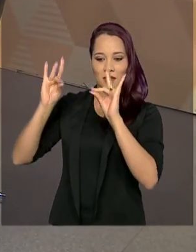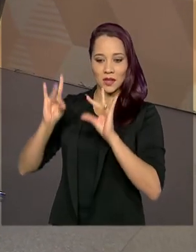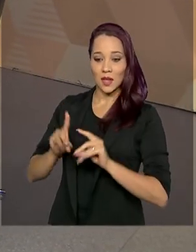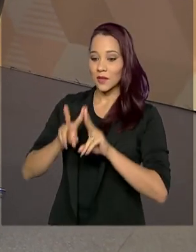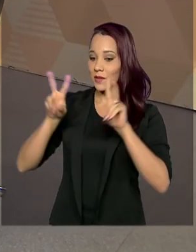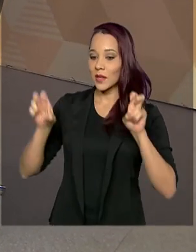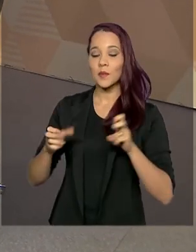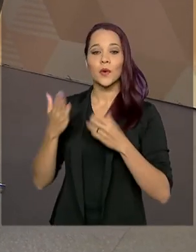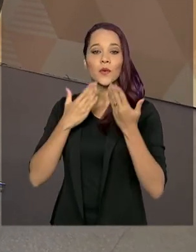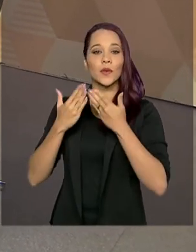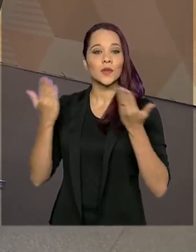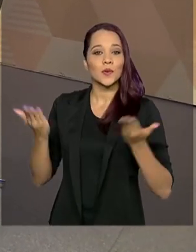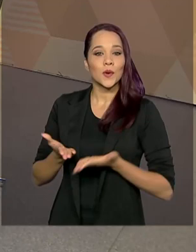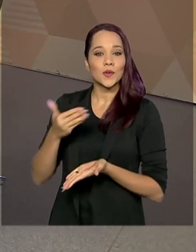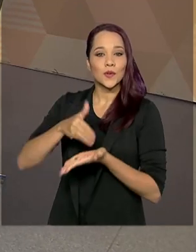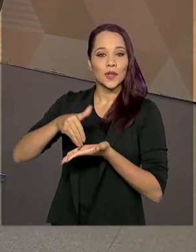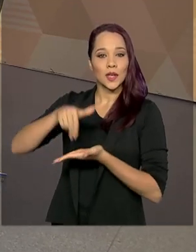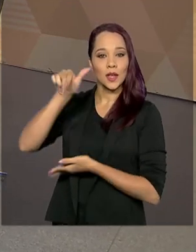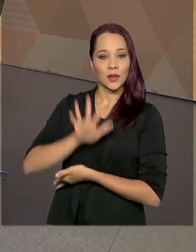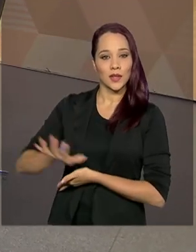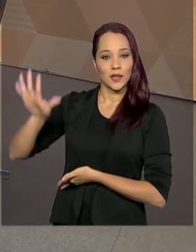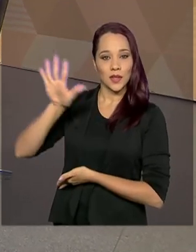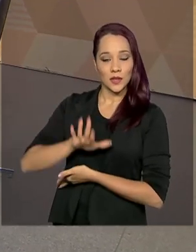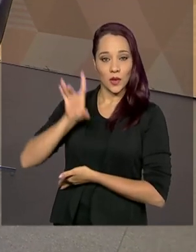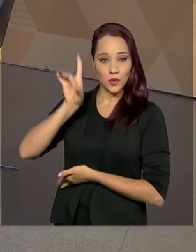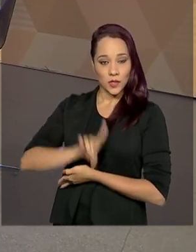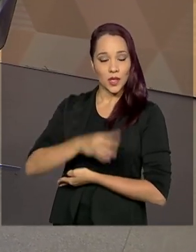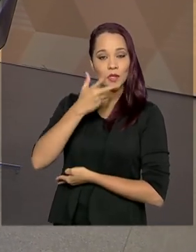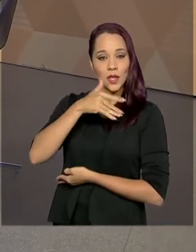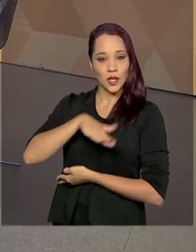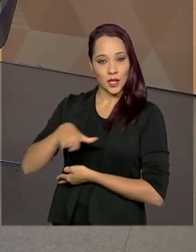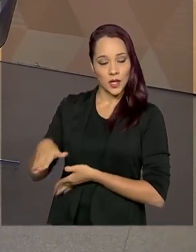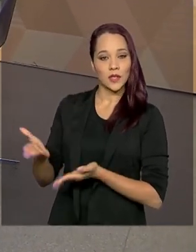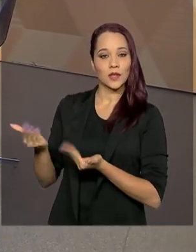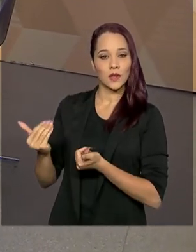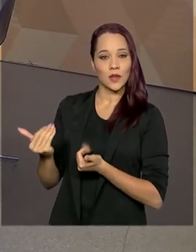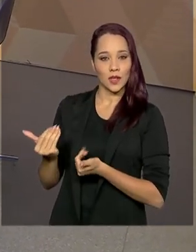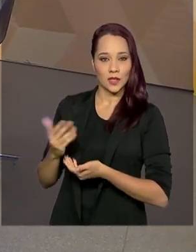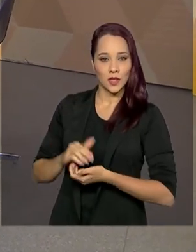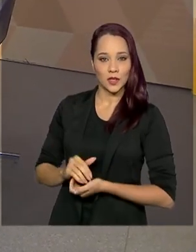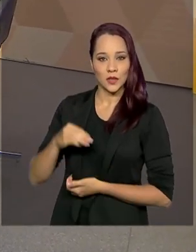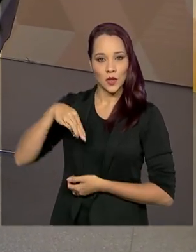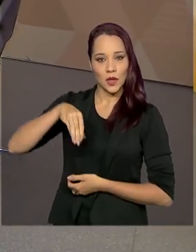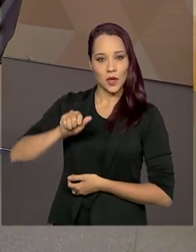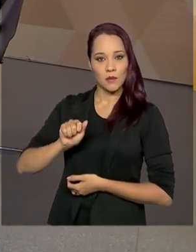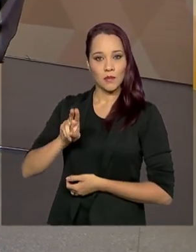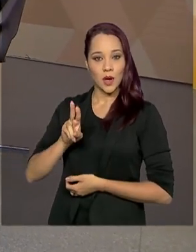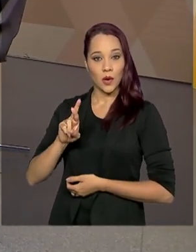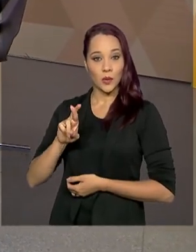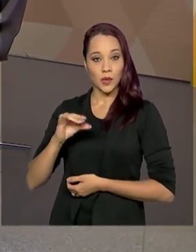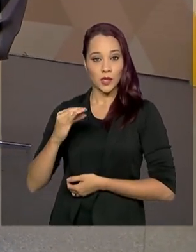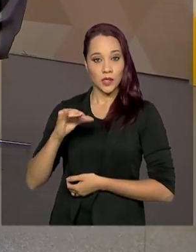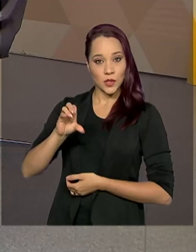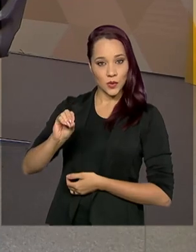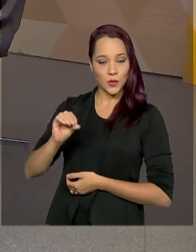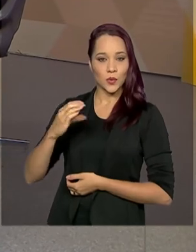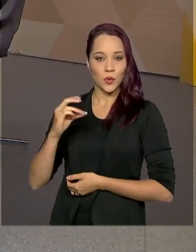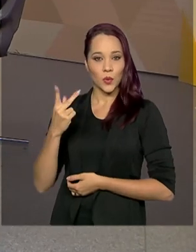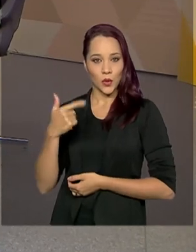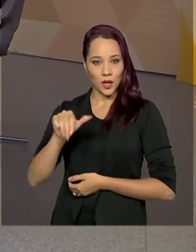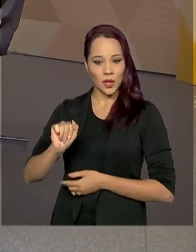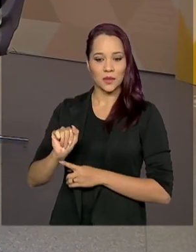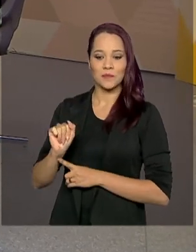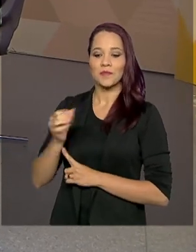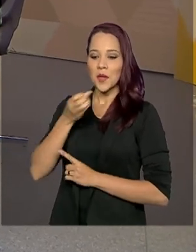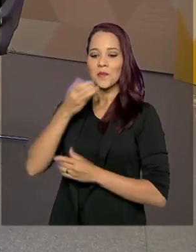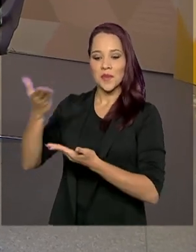assunto, eu converso hoje com o Secretário Nacional dos Direitos da Criança e do Adolescente, Maurício Cunha. Seja muito bem-vindo